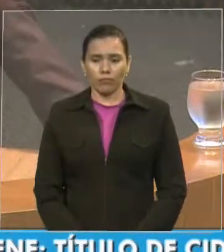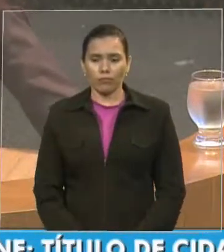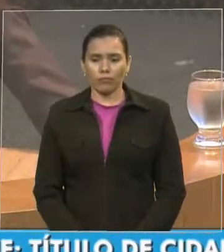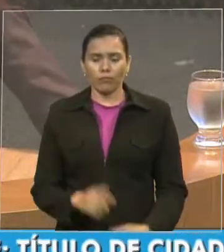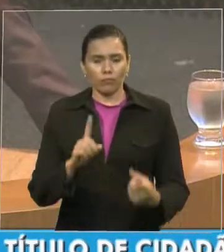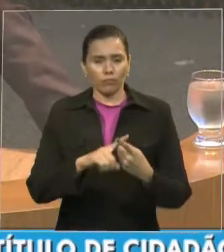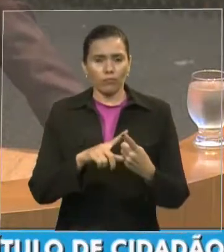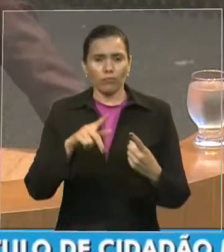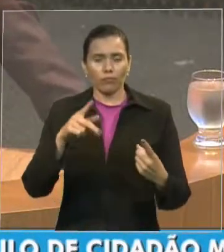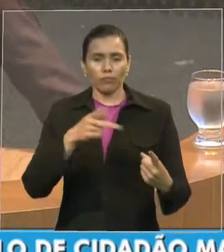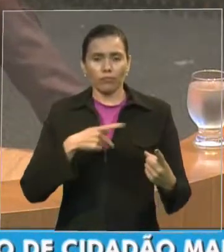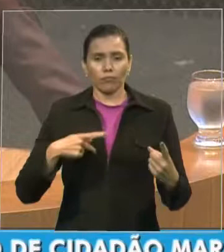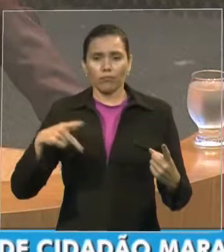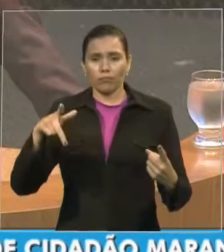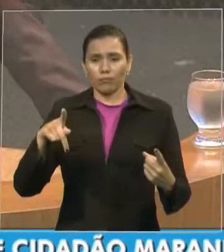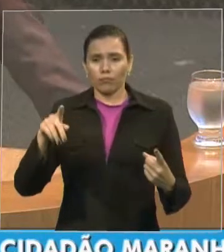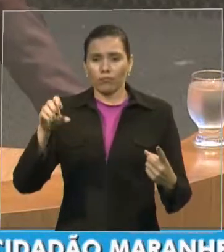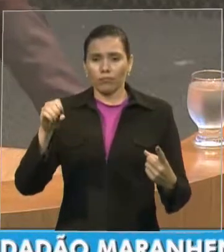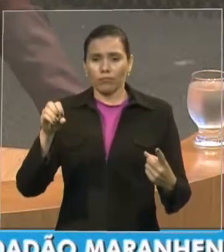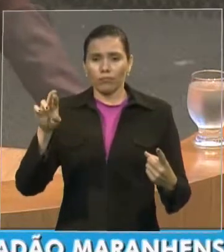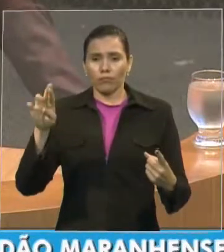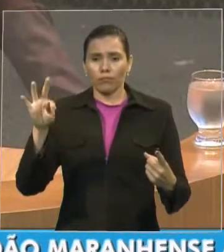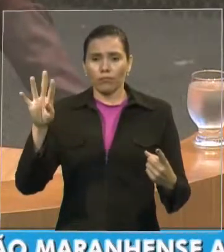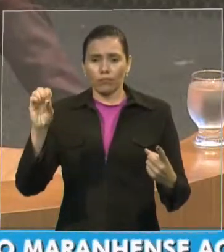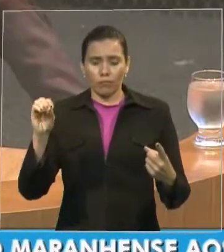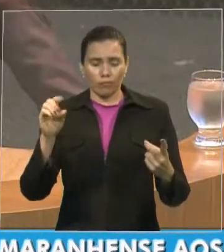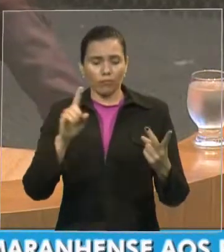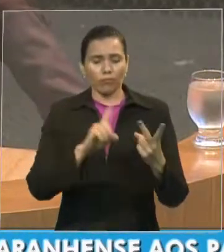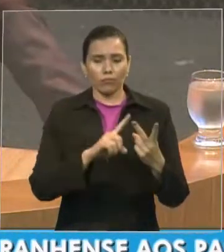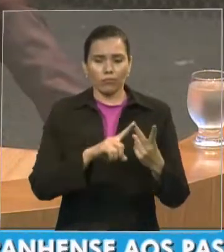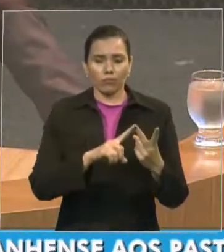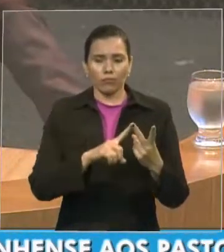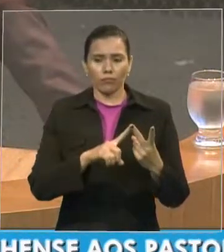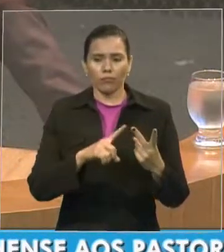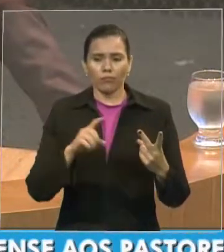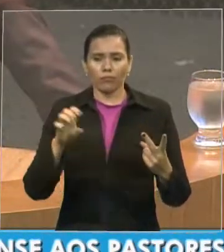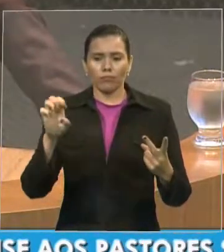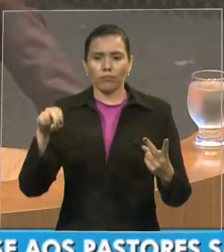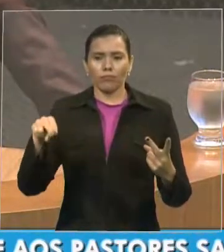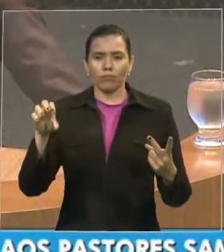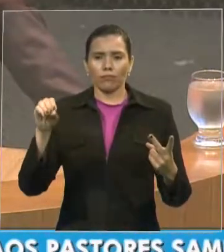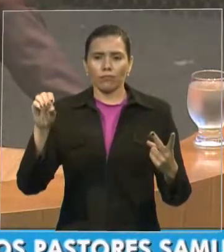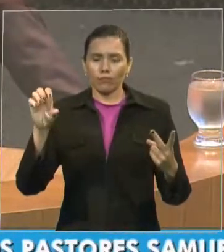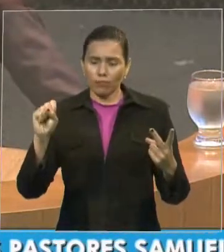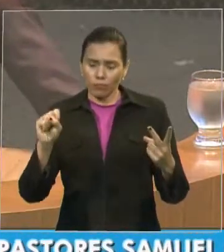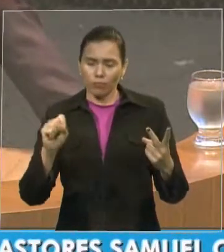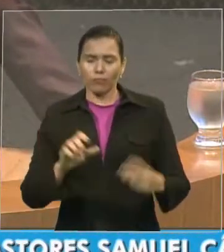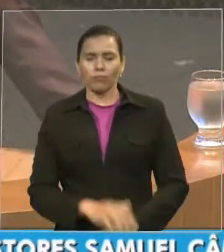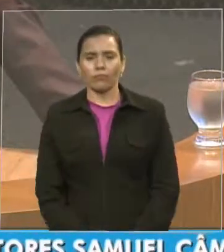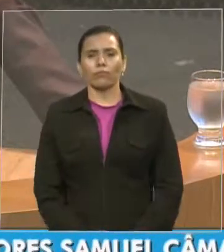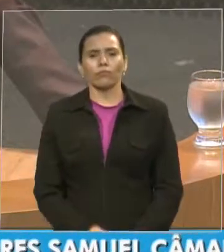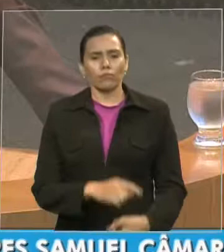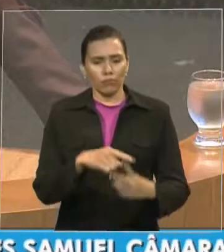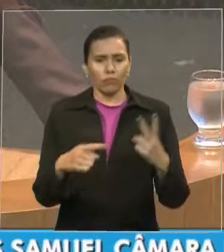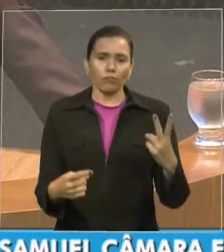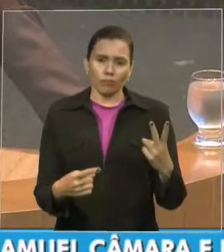Porto e o secretário de estado de programas especiais pastor Enos além de vários outros